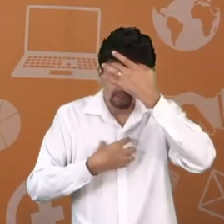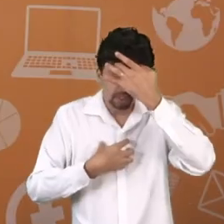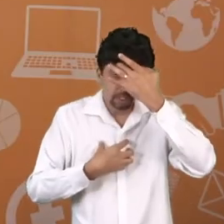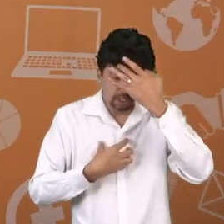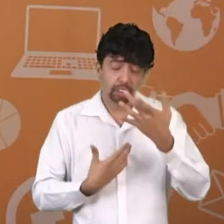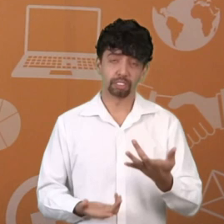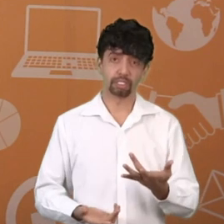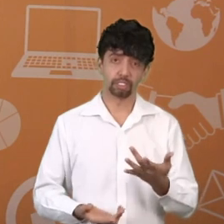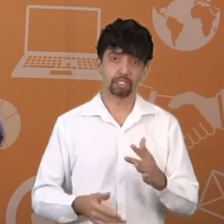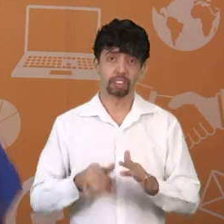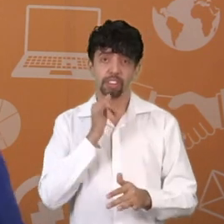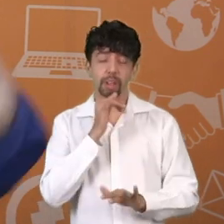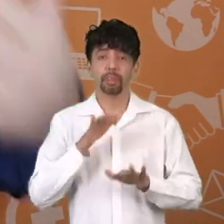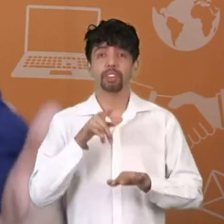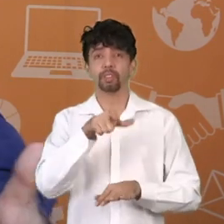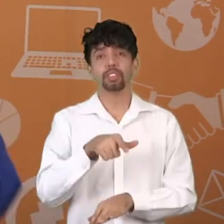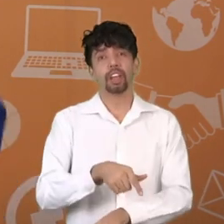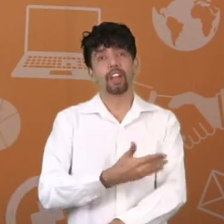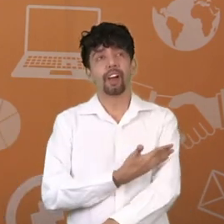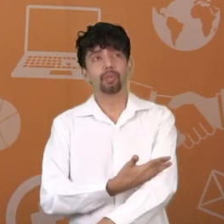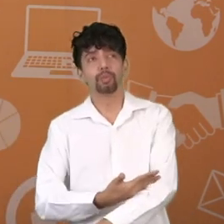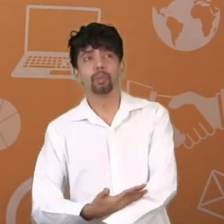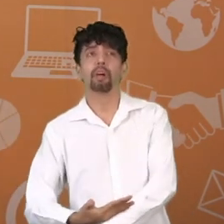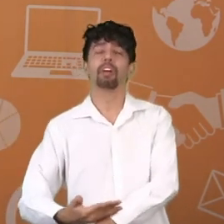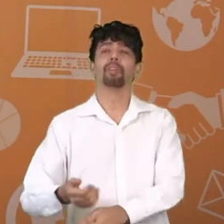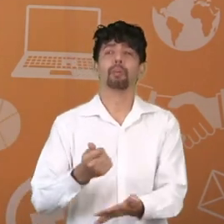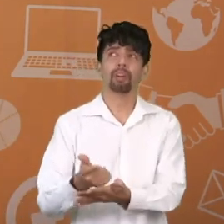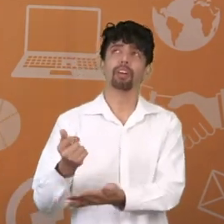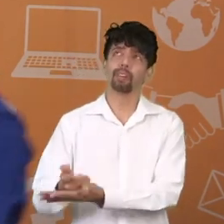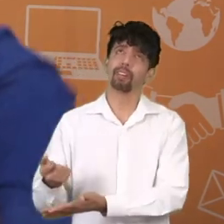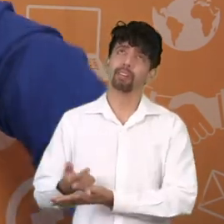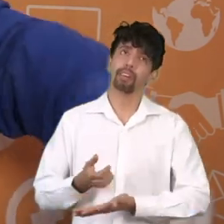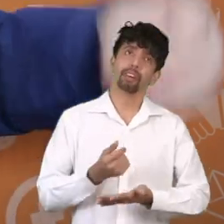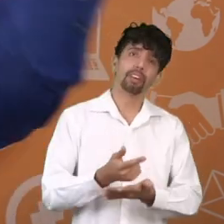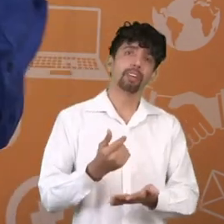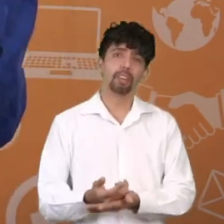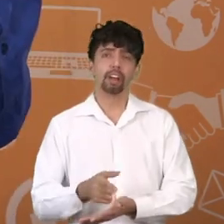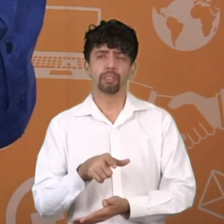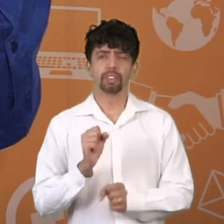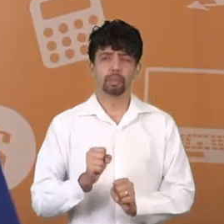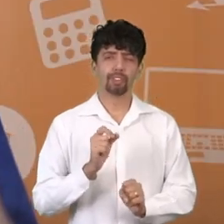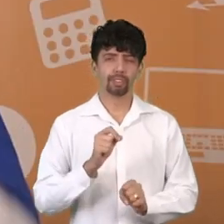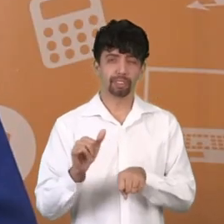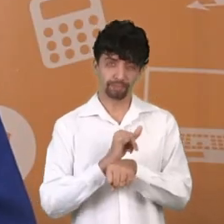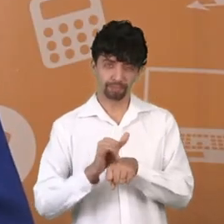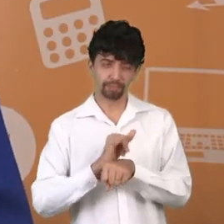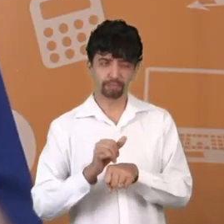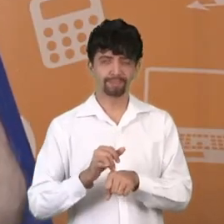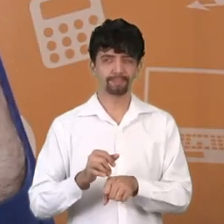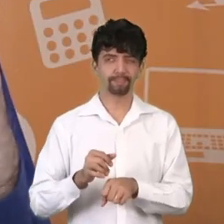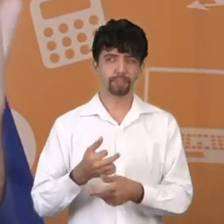Você pode parar de comprar aquilo que você tem hábito de comprar e substituir por aquele sonho. Somos